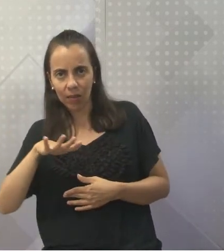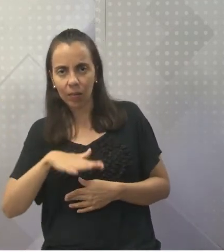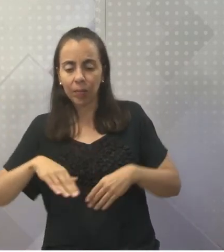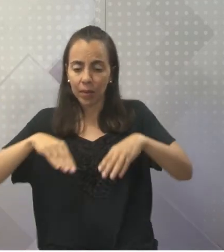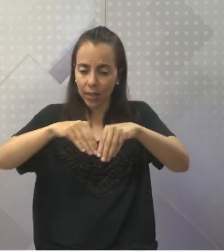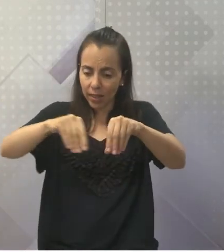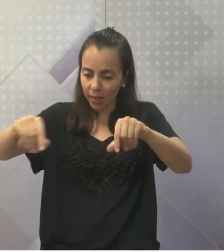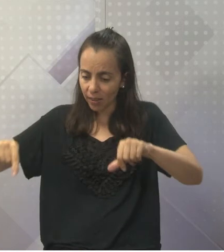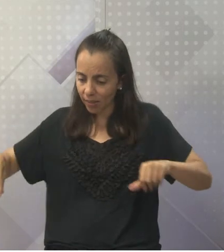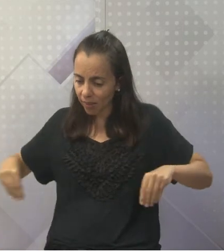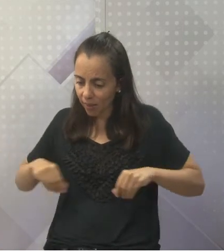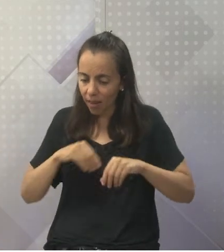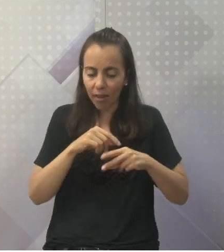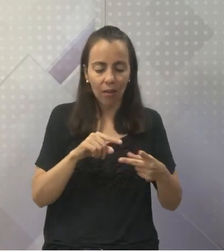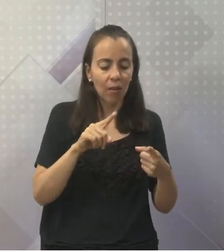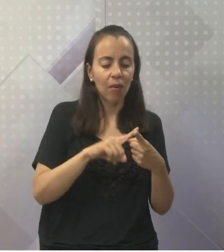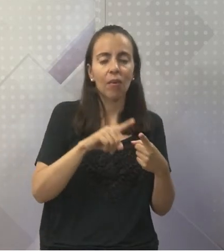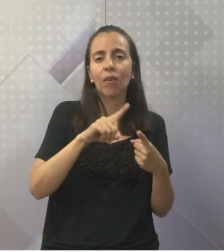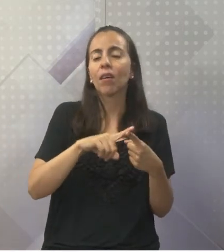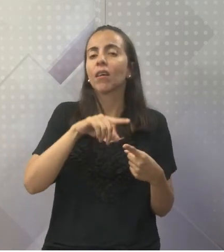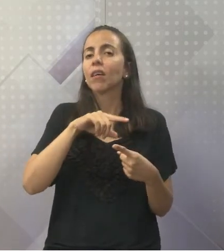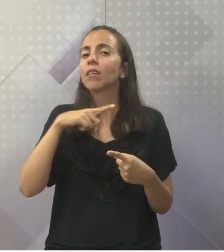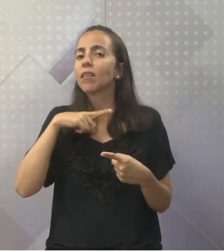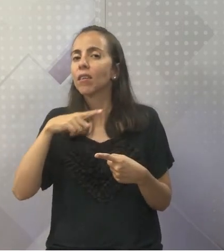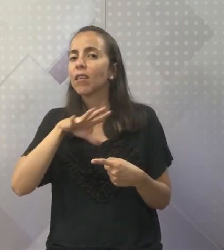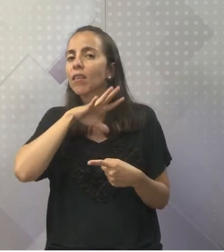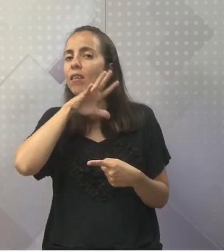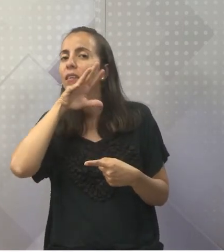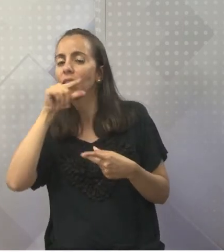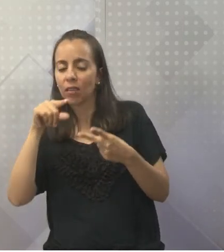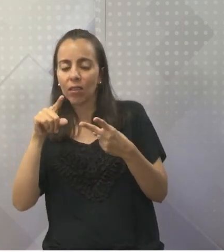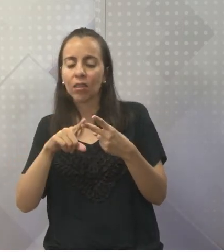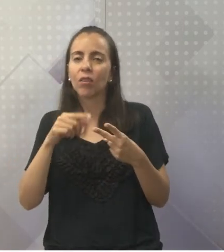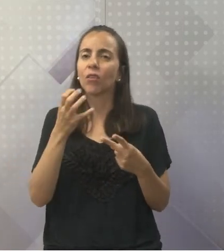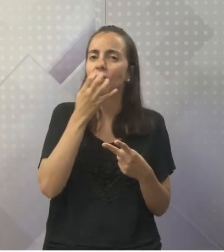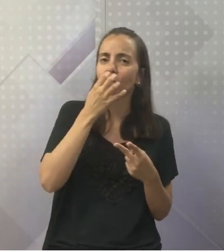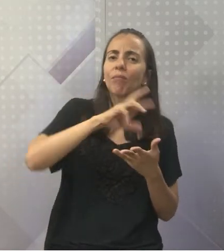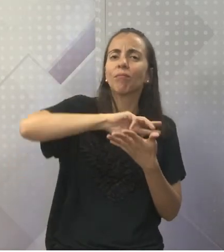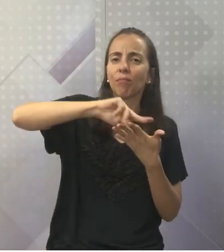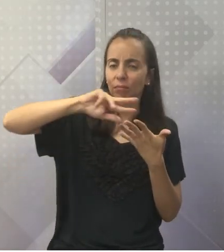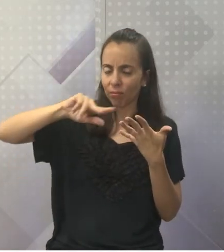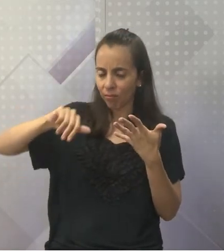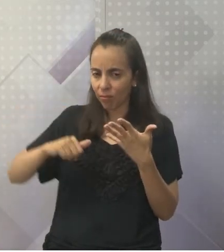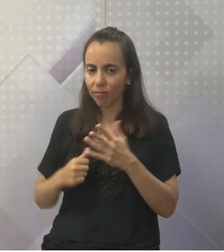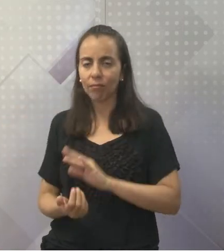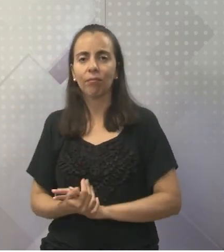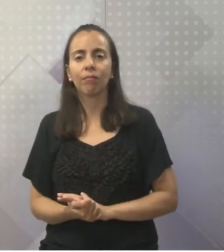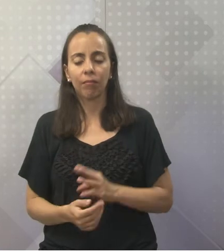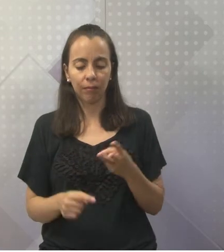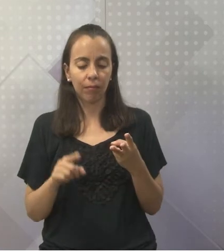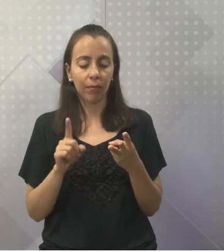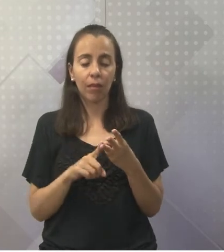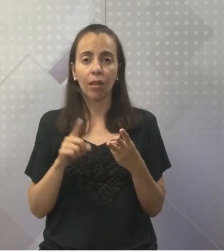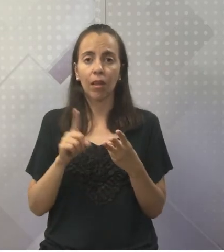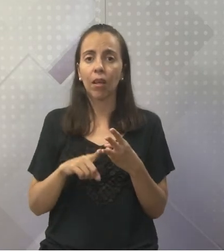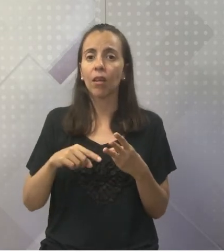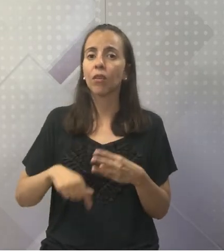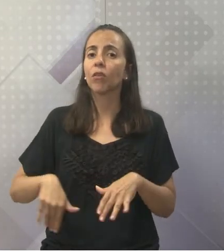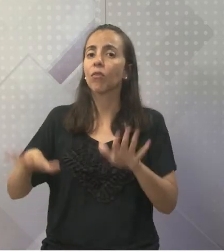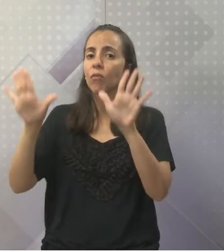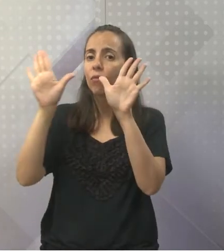terrestres, o leão, o cachorro, o gorila. Espécies que voam,